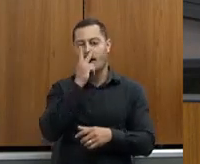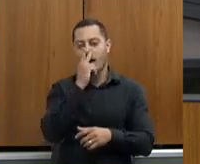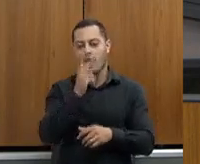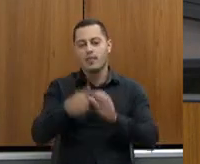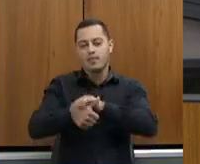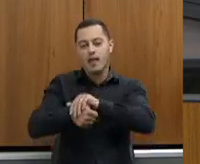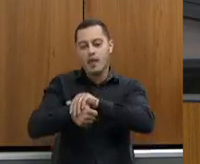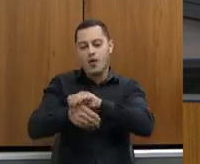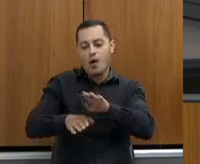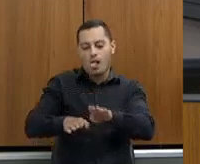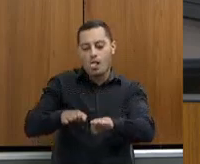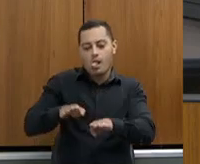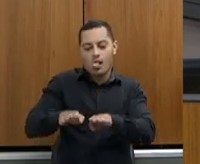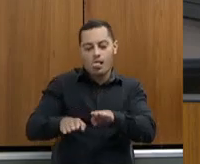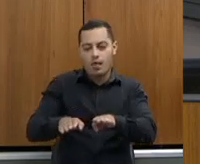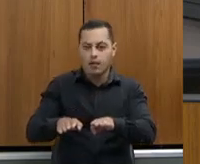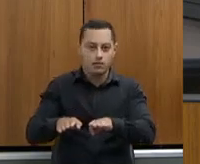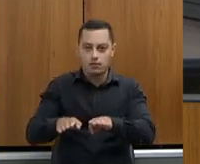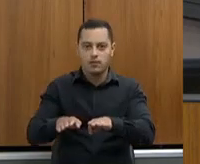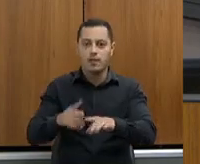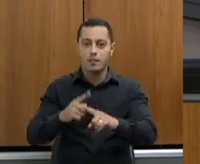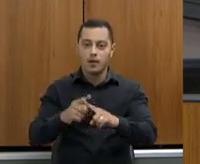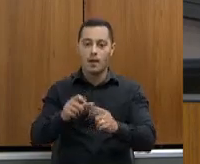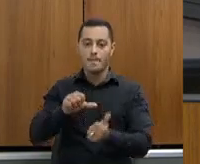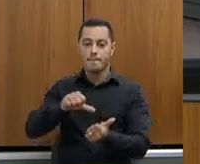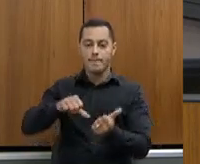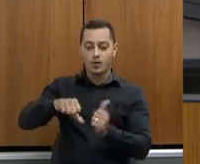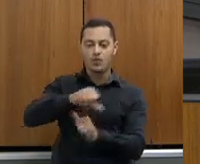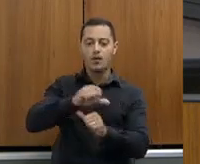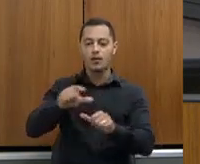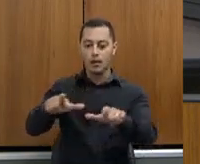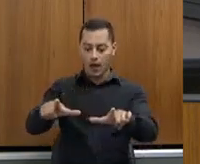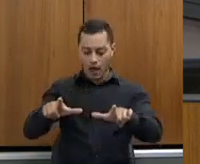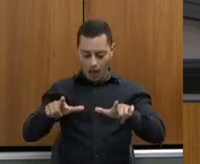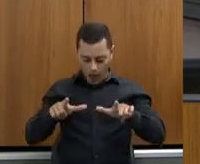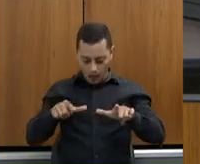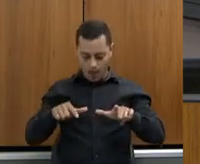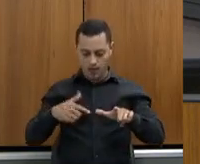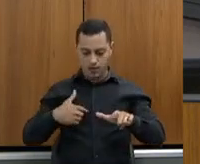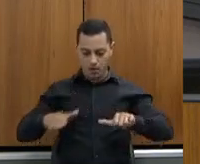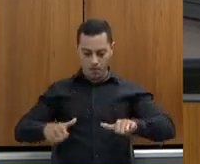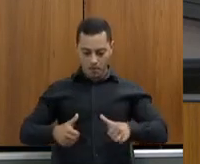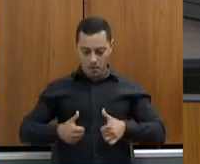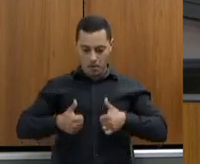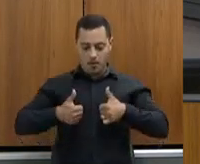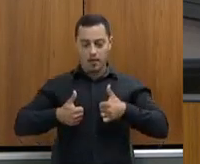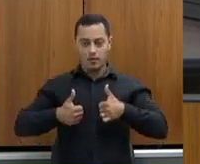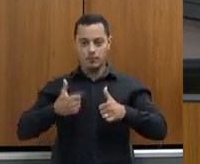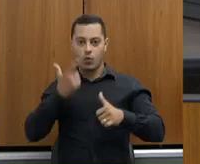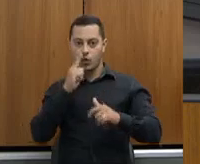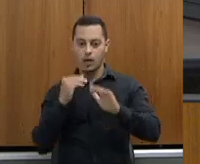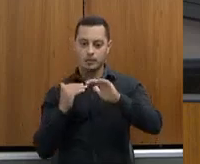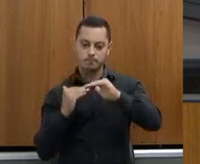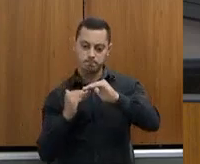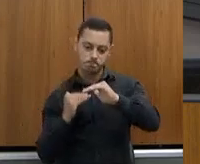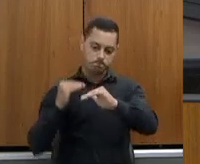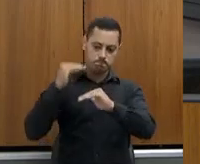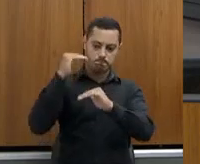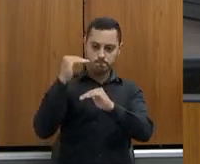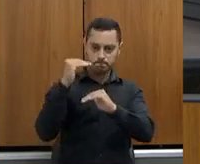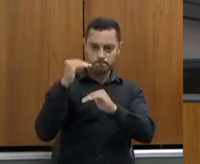dignifica muito quem recebe e coloca essas pessoas em um outro patamar. Eles estão alcançando